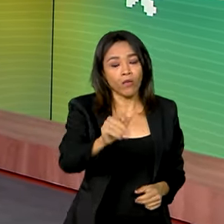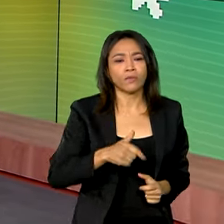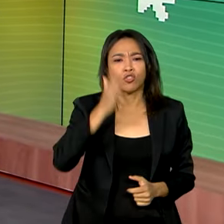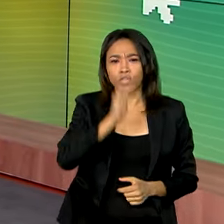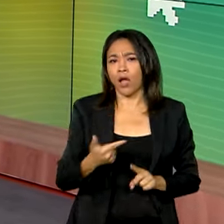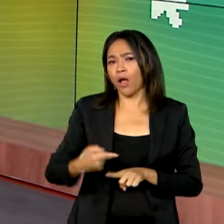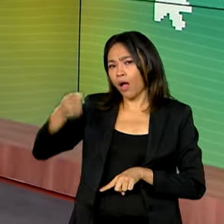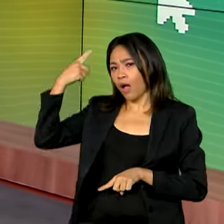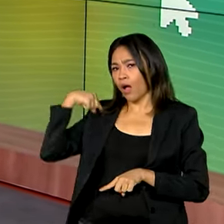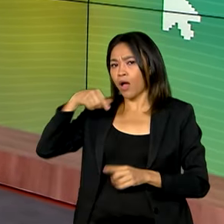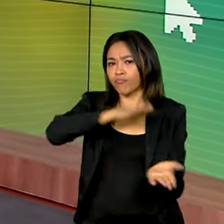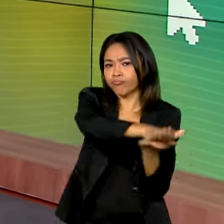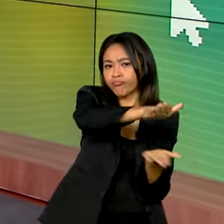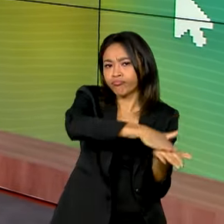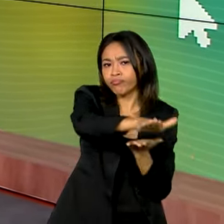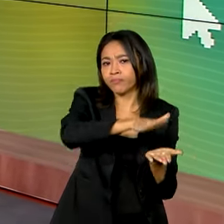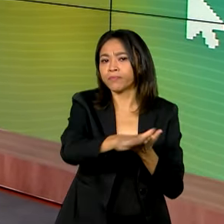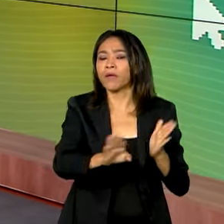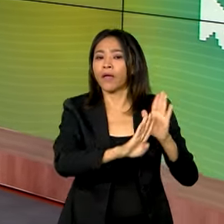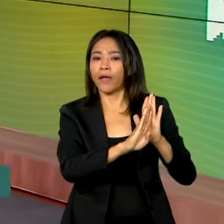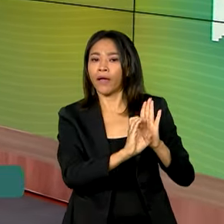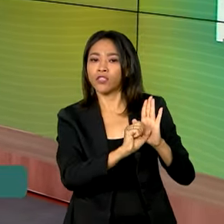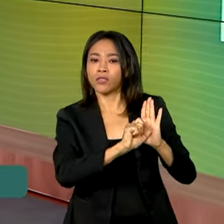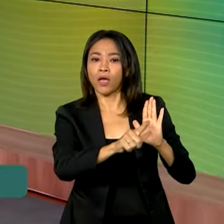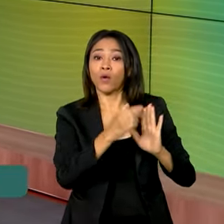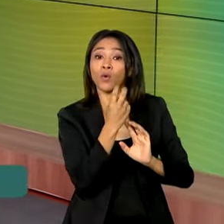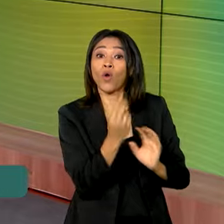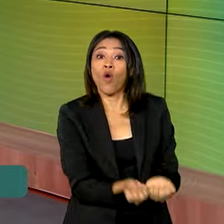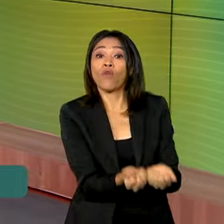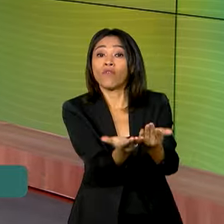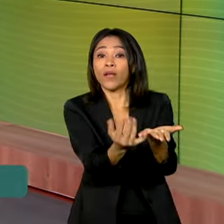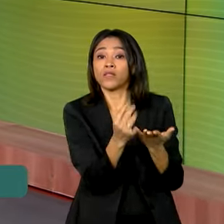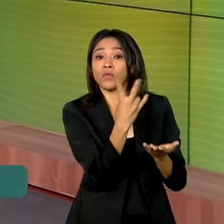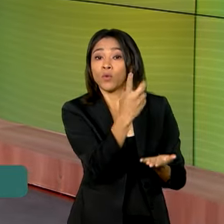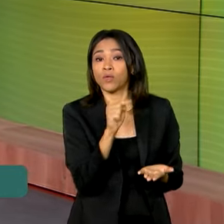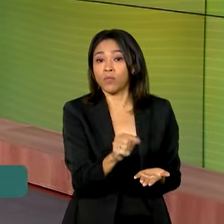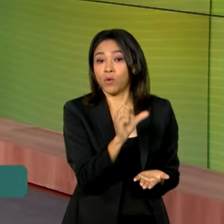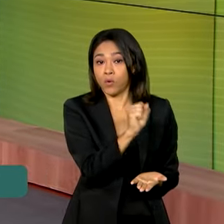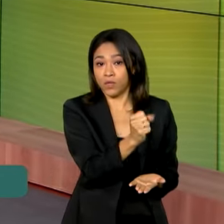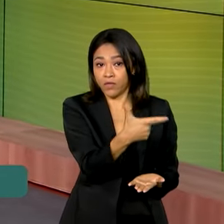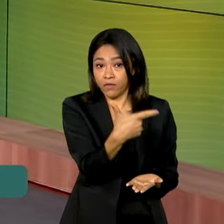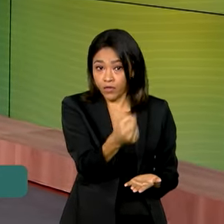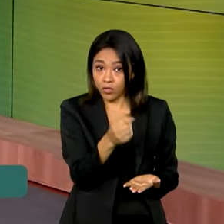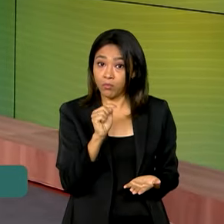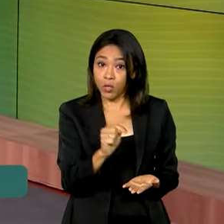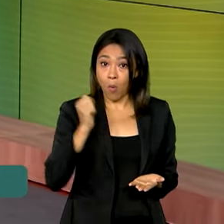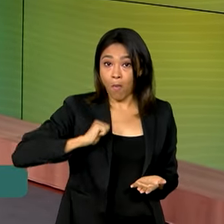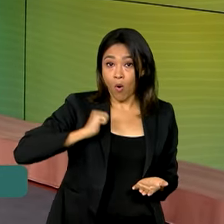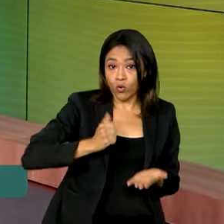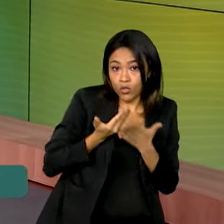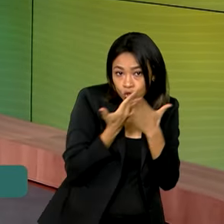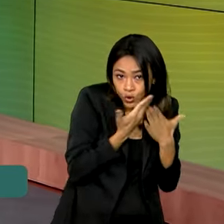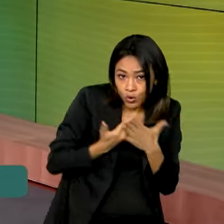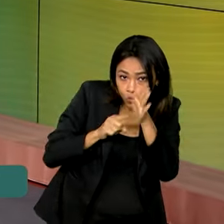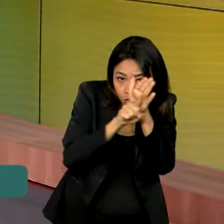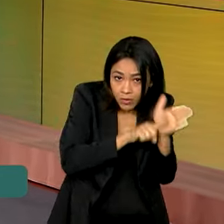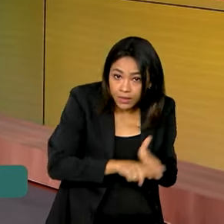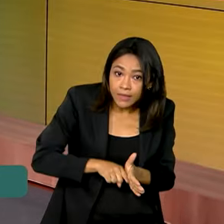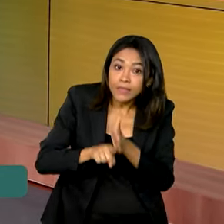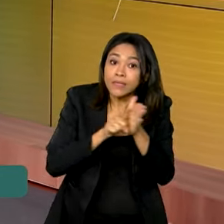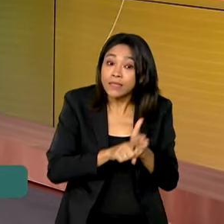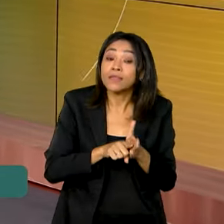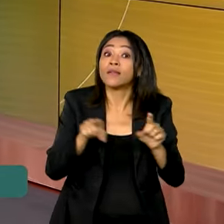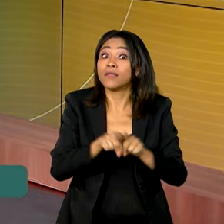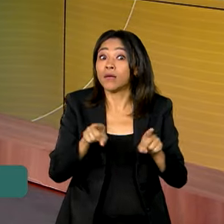publicado um edital que oferece 2.828 bolsas para intercâmbio científico e também de